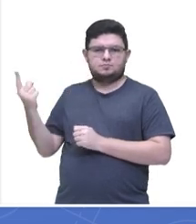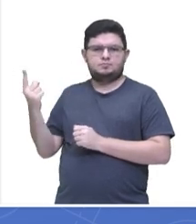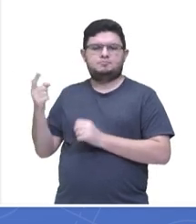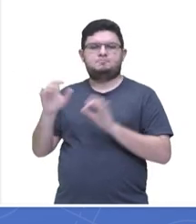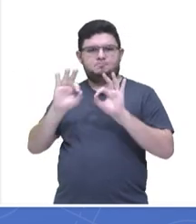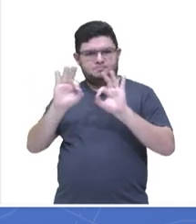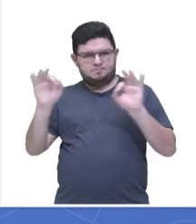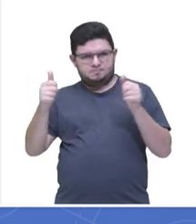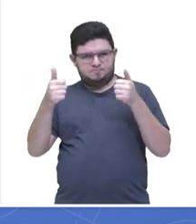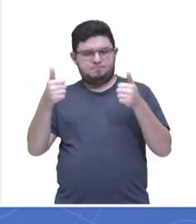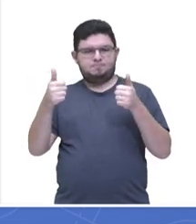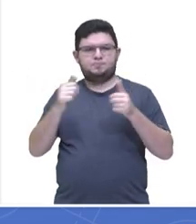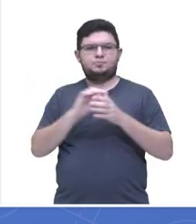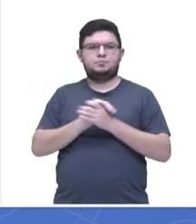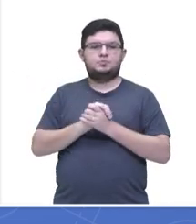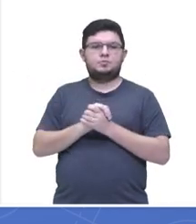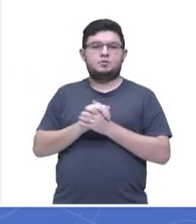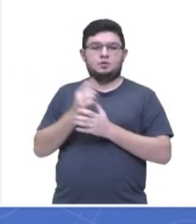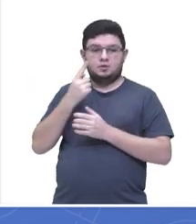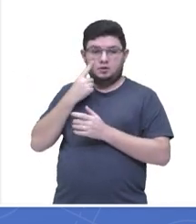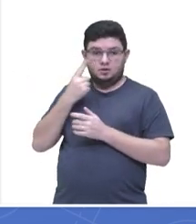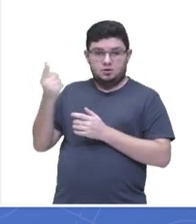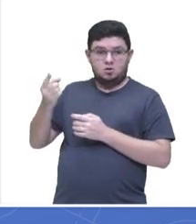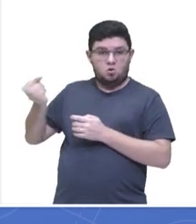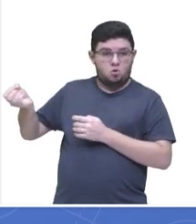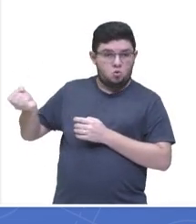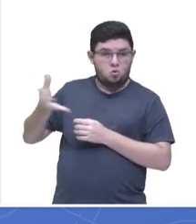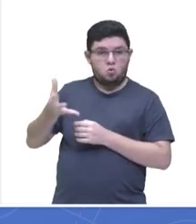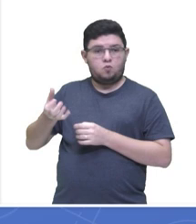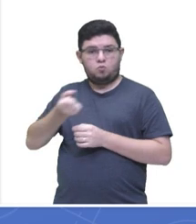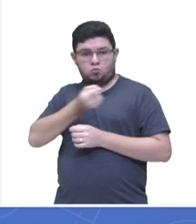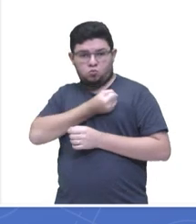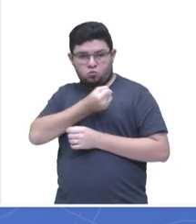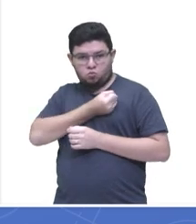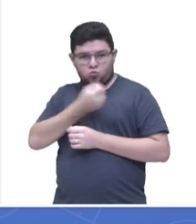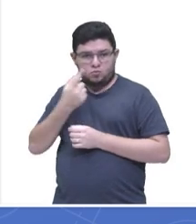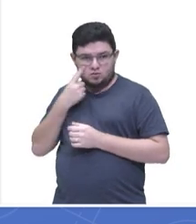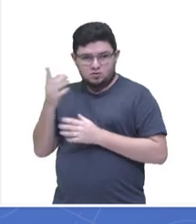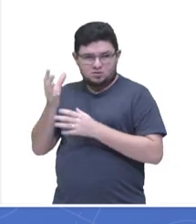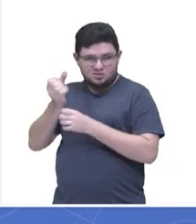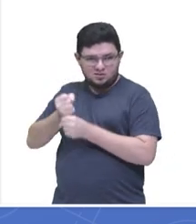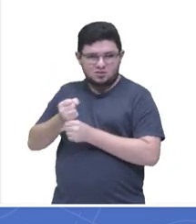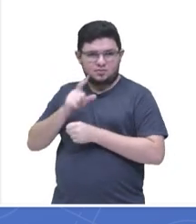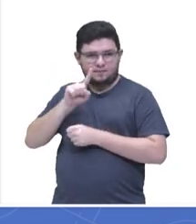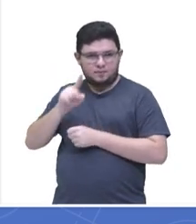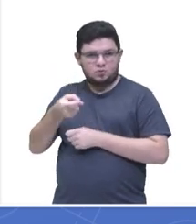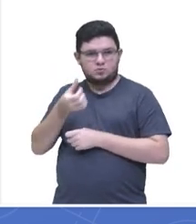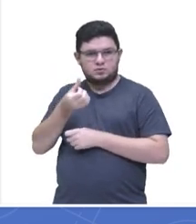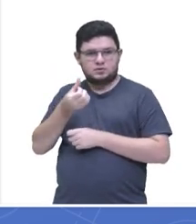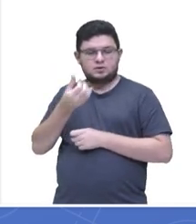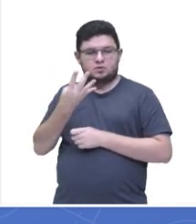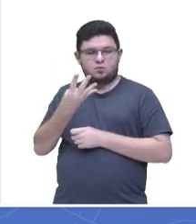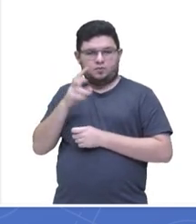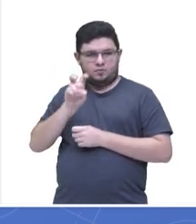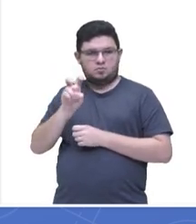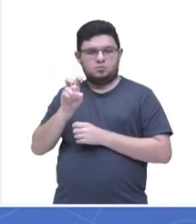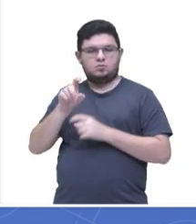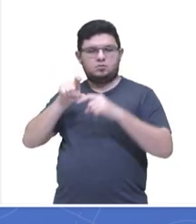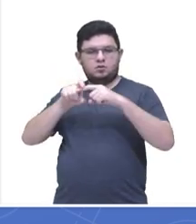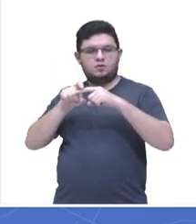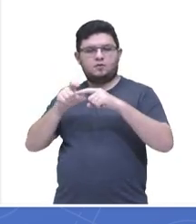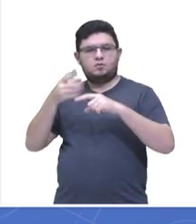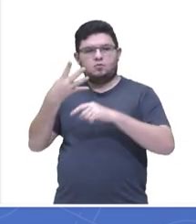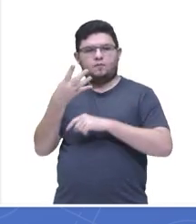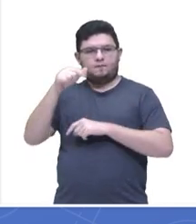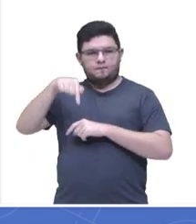Perfeito? E aí, esse novo valor do somatório, eu vou dividi-lo por 47, onde